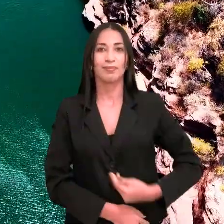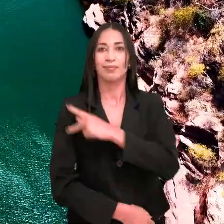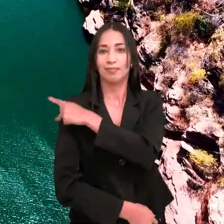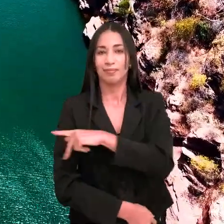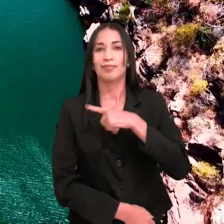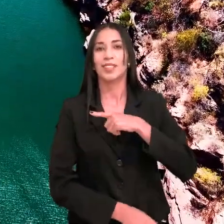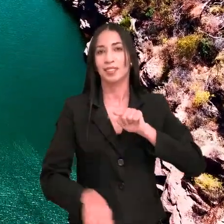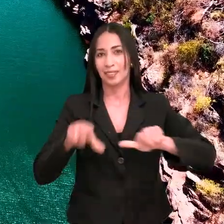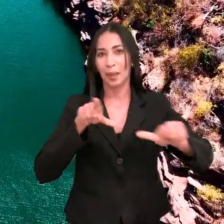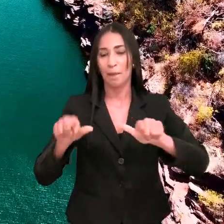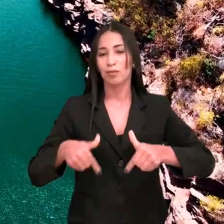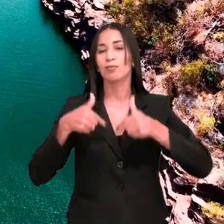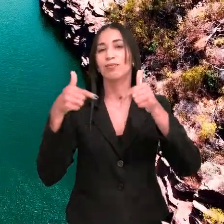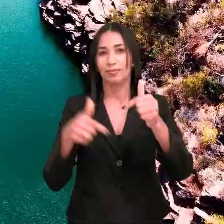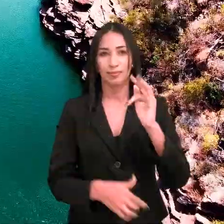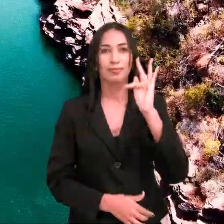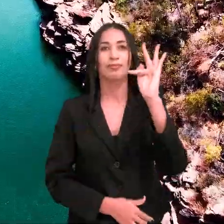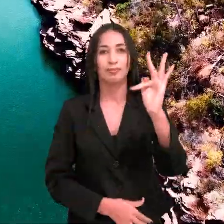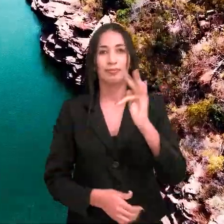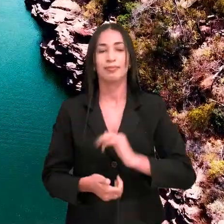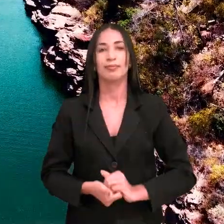Governo do Piauí. Aqui tem trabalho, aqui tem futuro. aí...